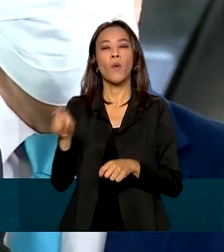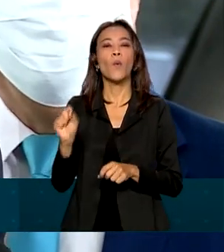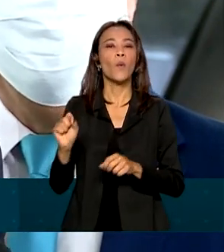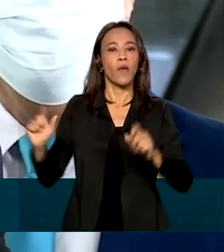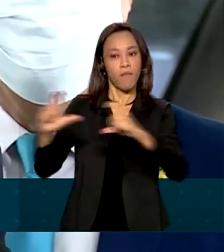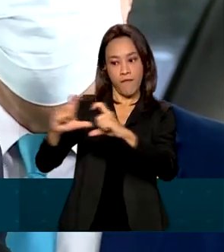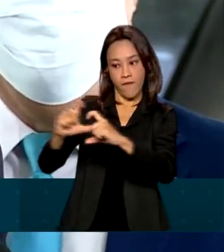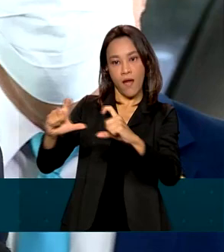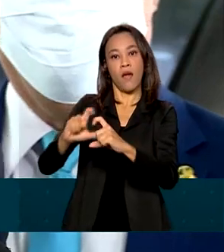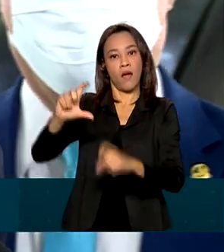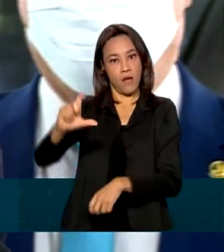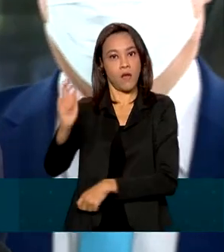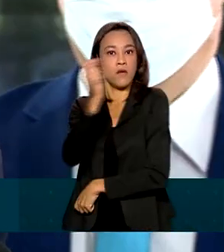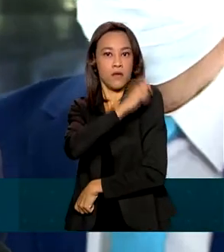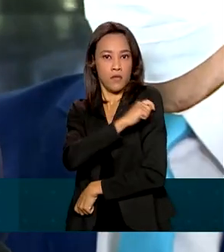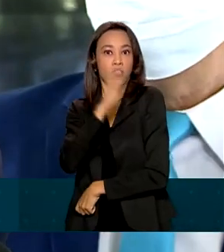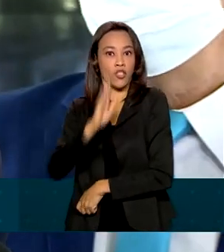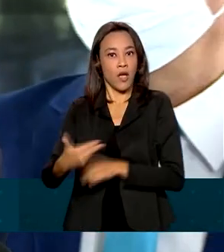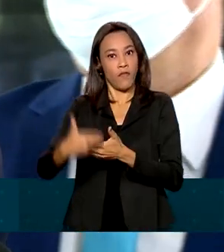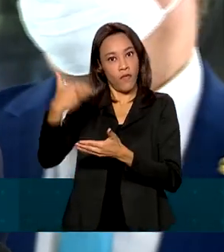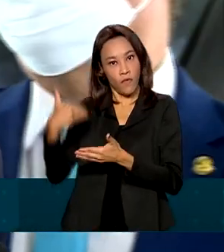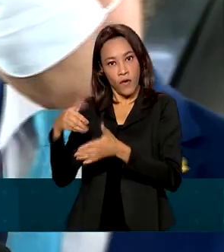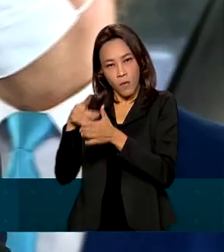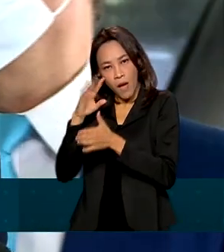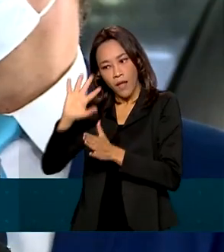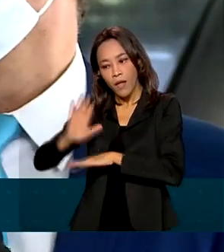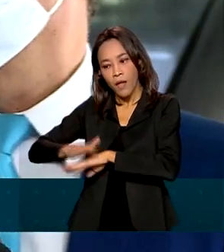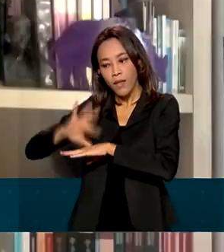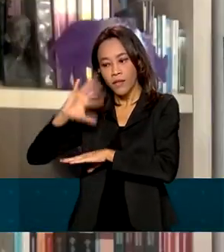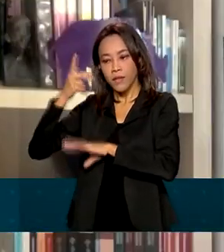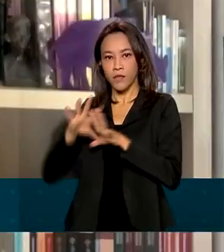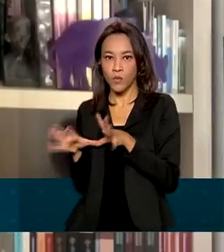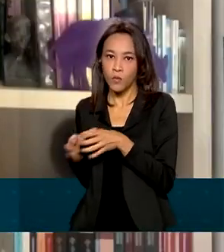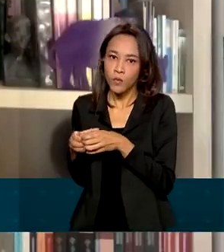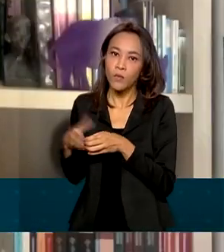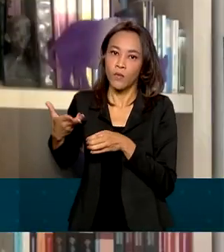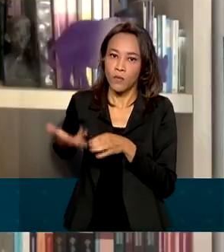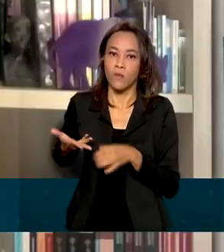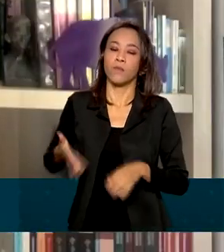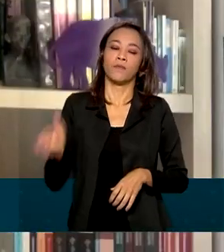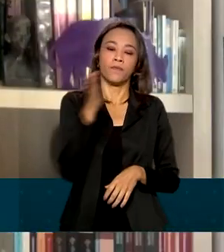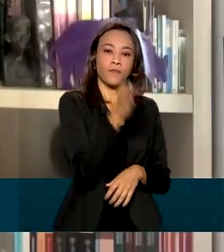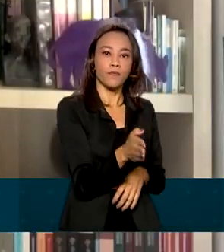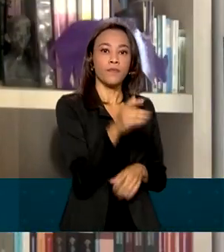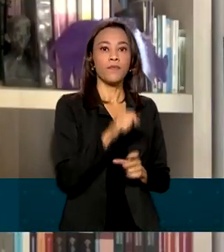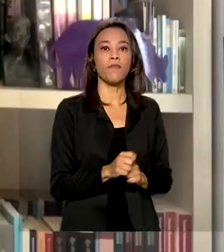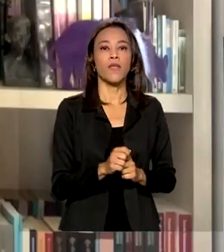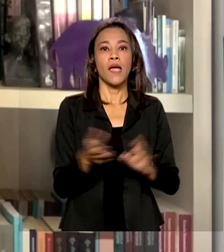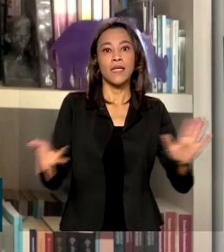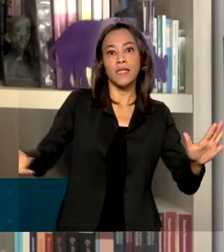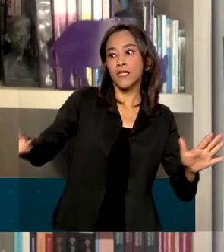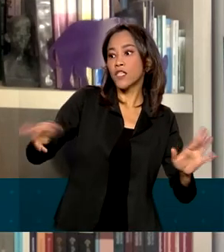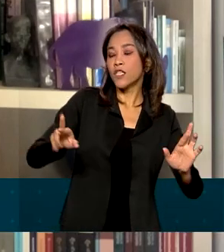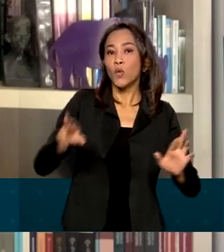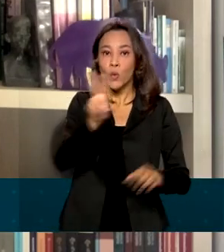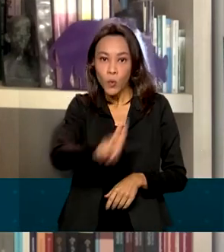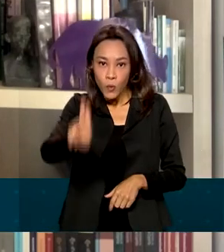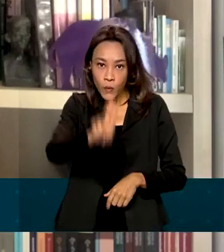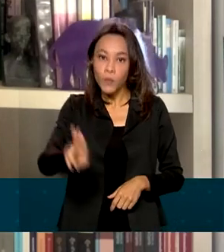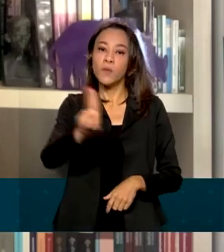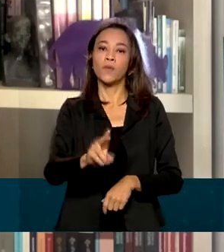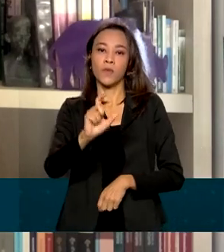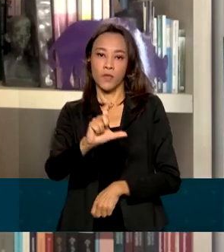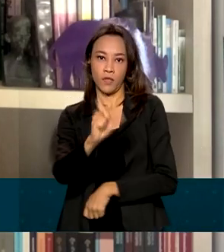com o suporte da Câmara Técnica de Especialistas, que apoia o PNI. O intercâmbio de vacinas de diferentes laboratórios